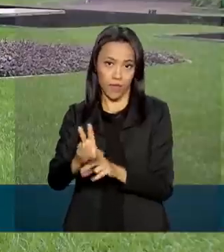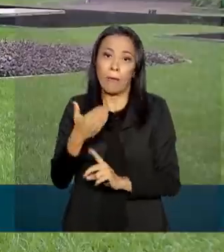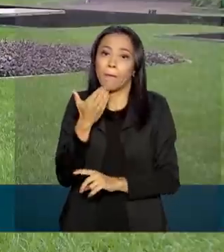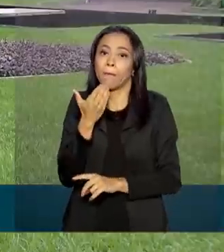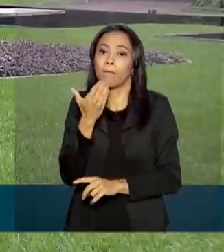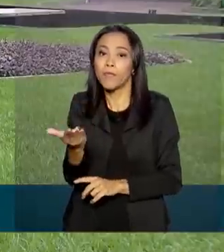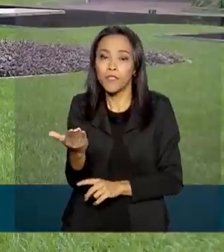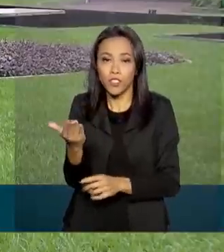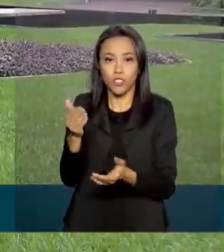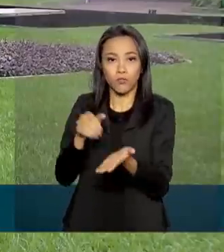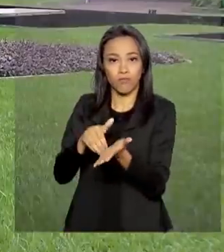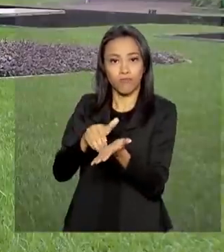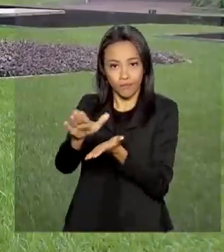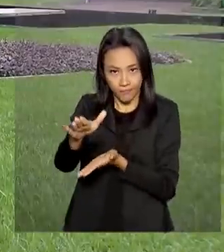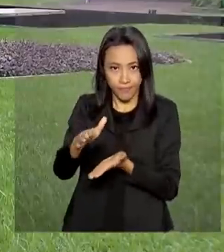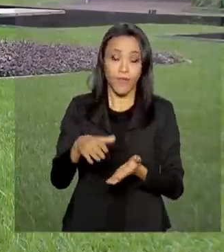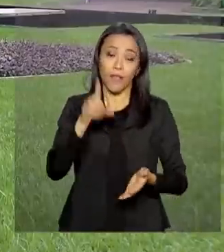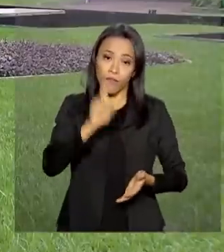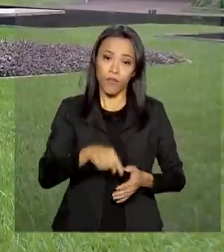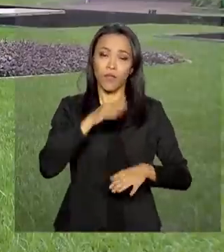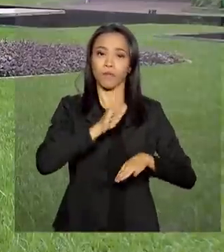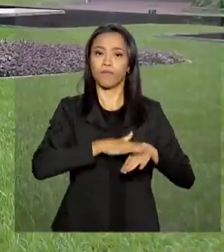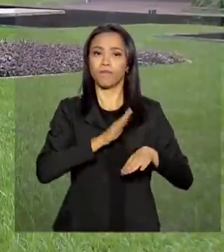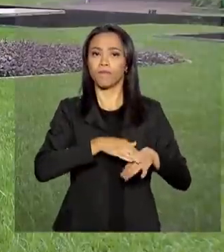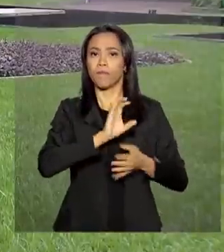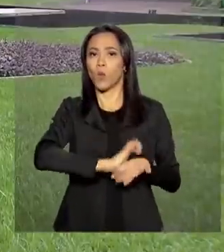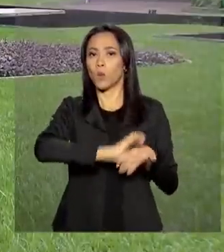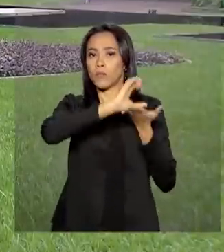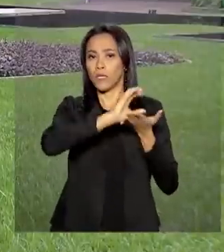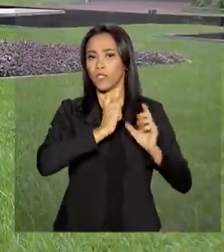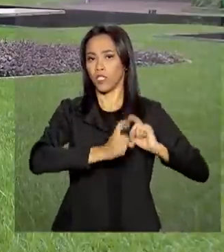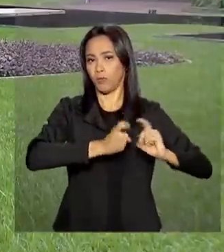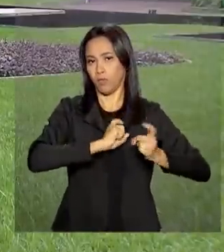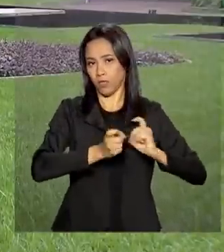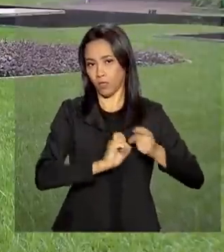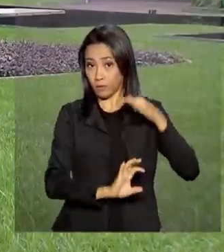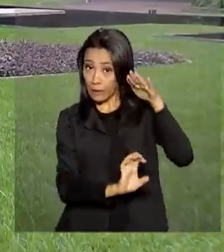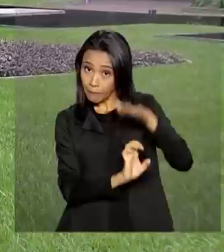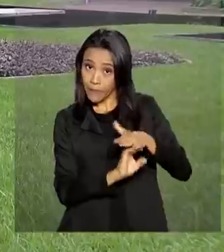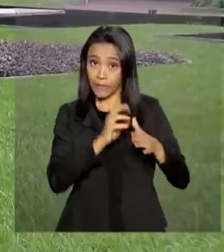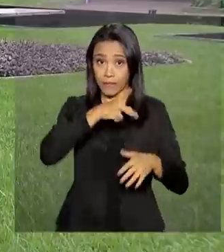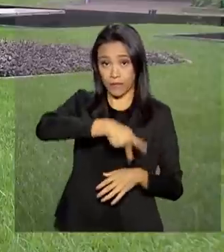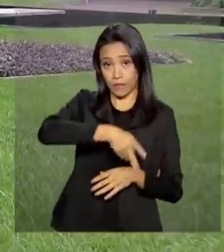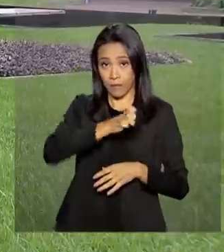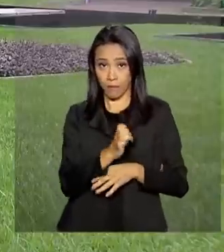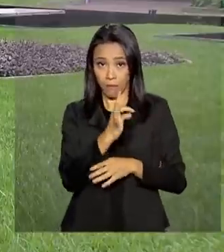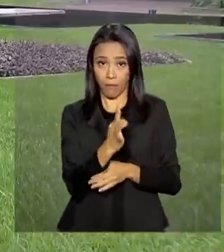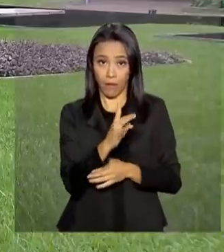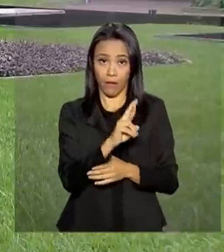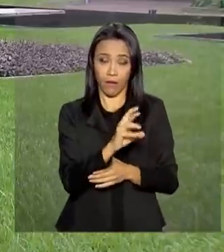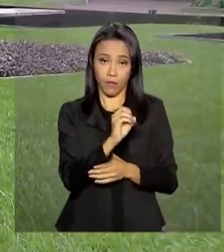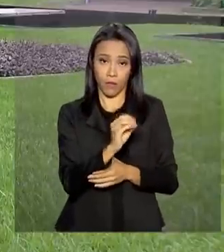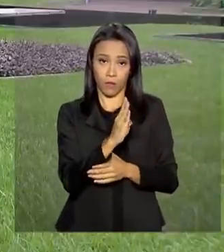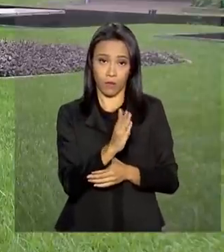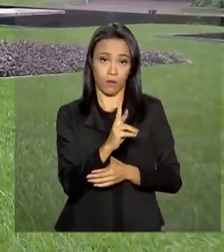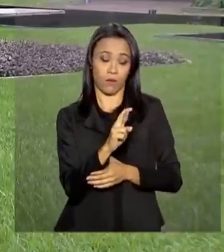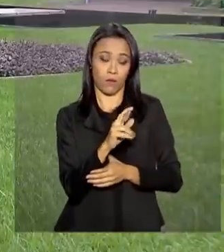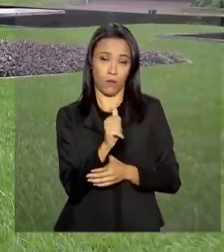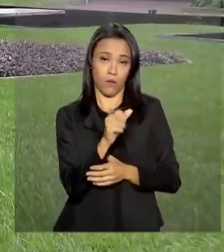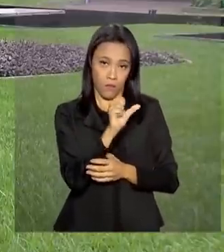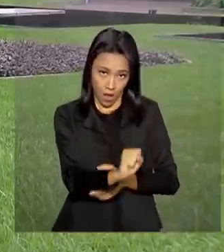aprovação pelo Conselho de Administração da Estatal. Estão habilitados para aderir ao plano de desligamento da Petrobras